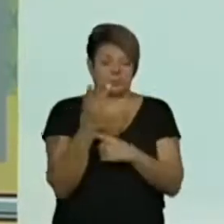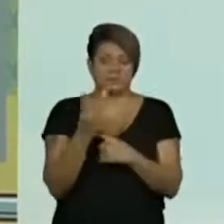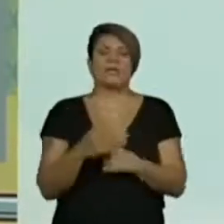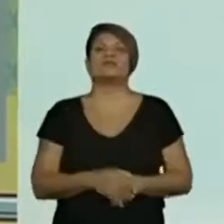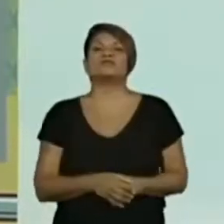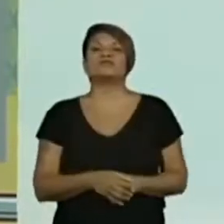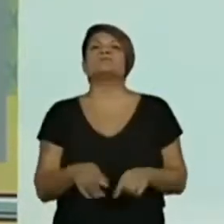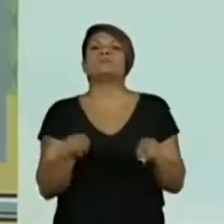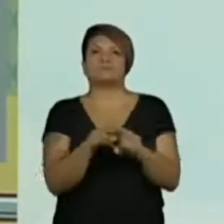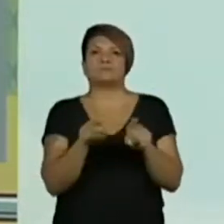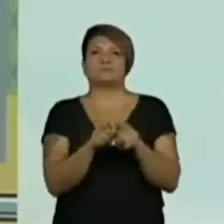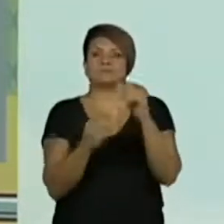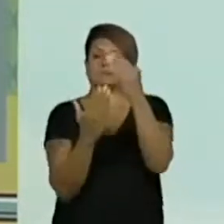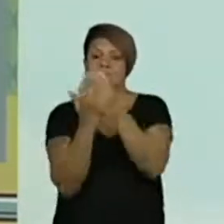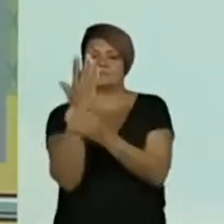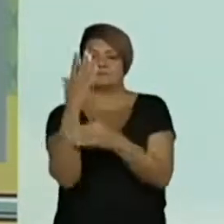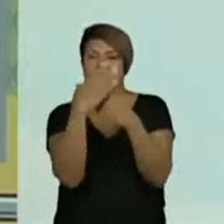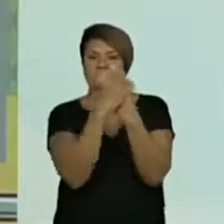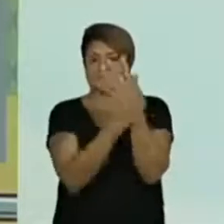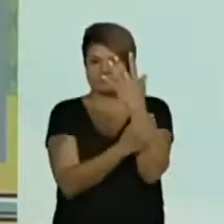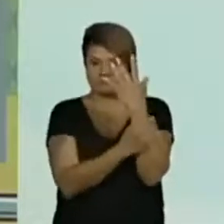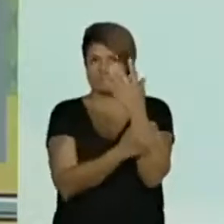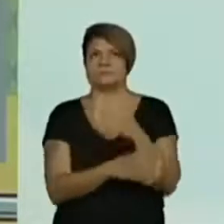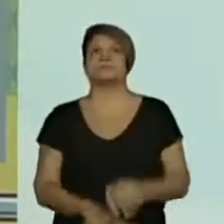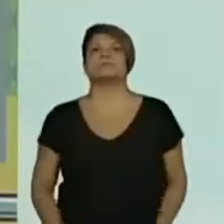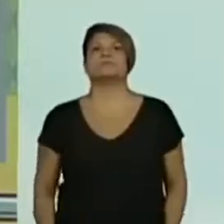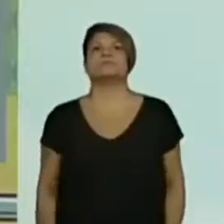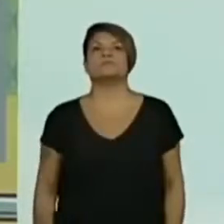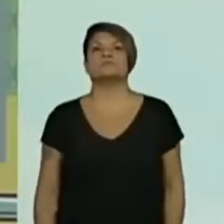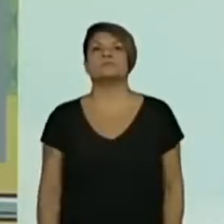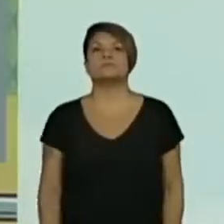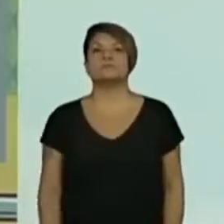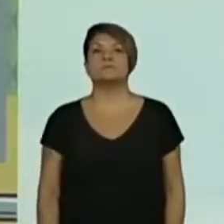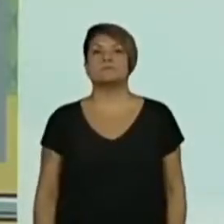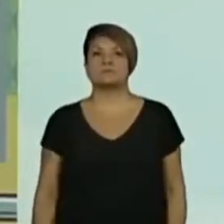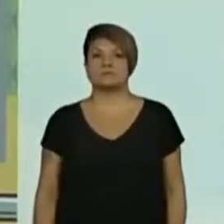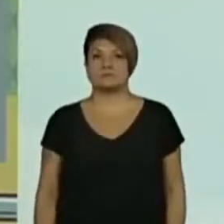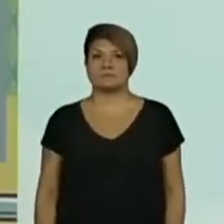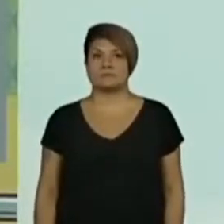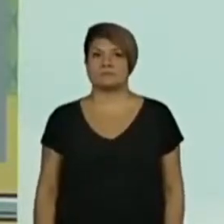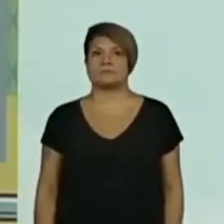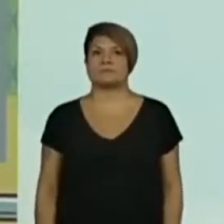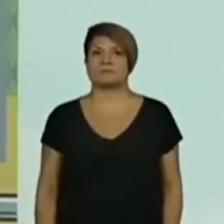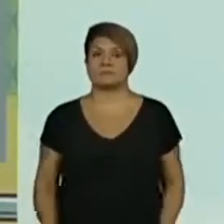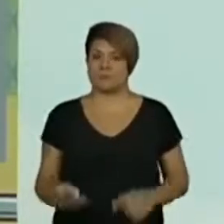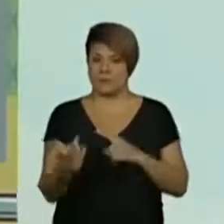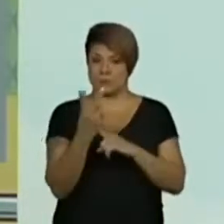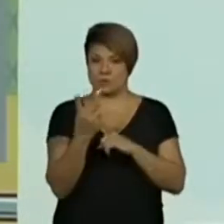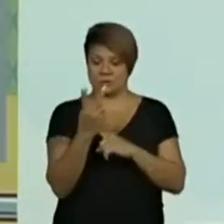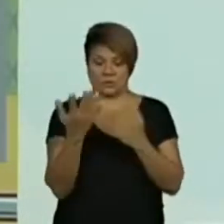usando as luvas. Ó. Protegendo as mãos. As mãos.